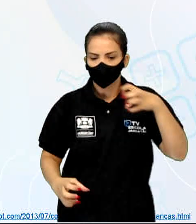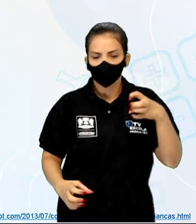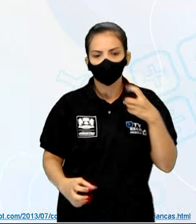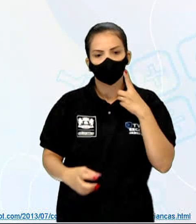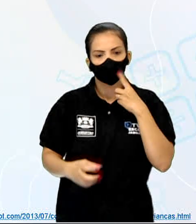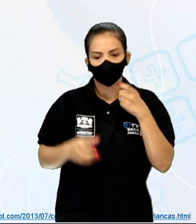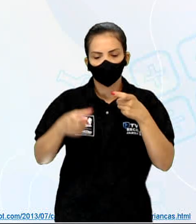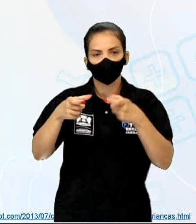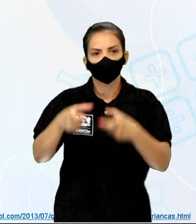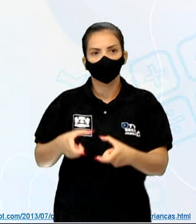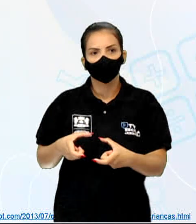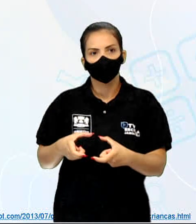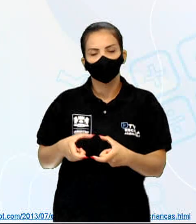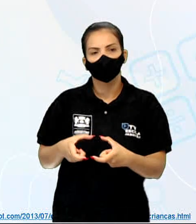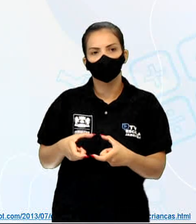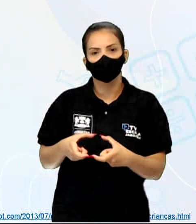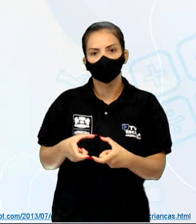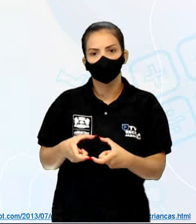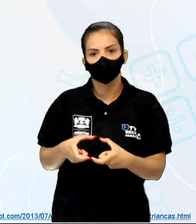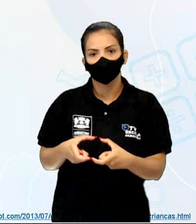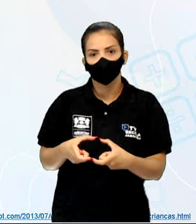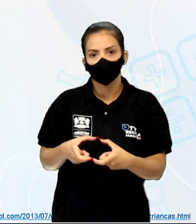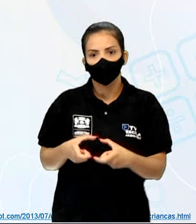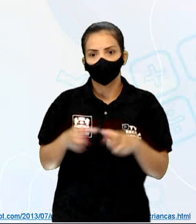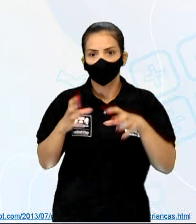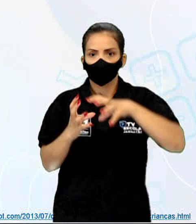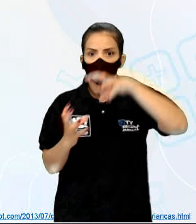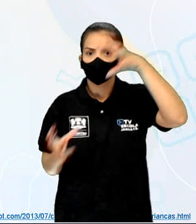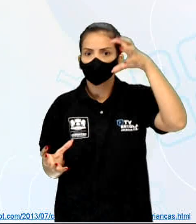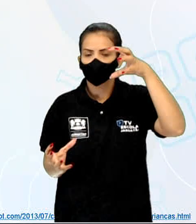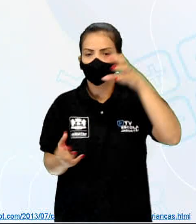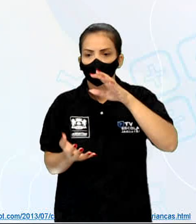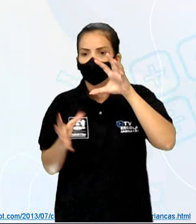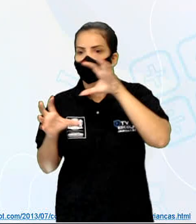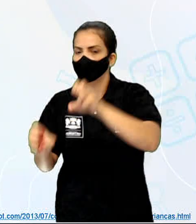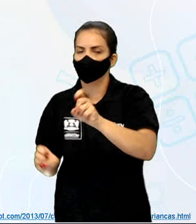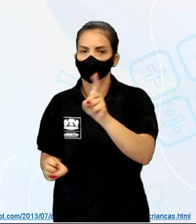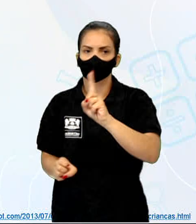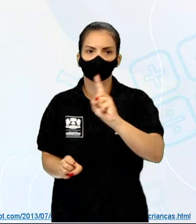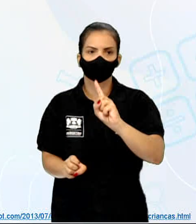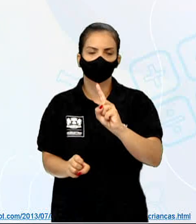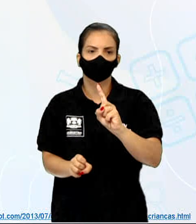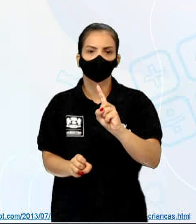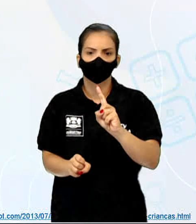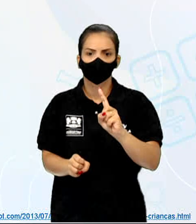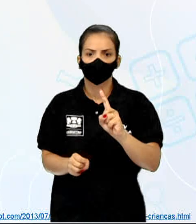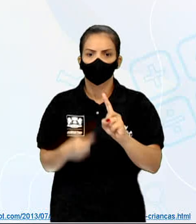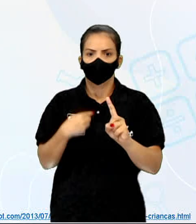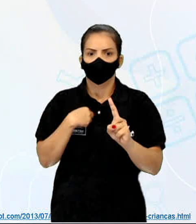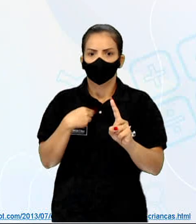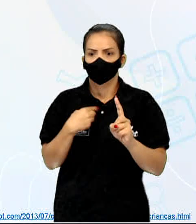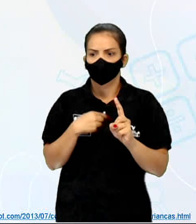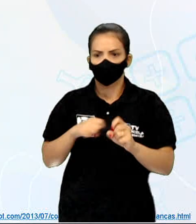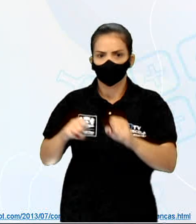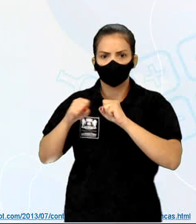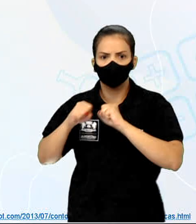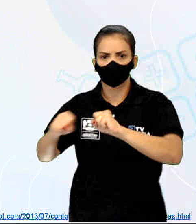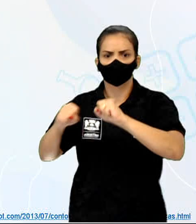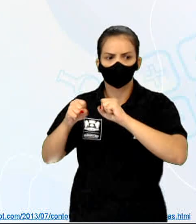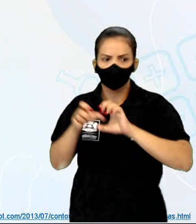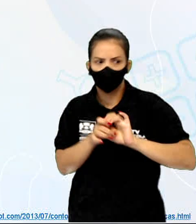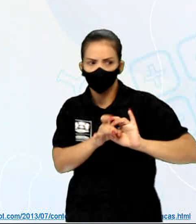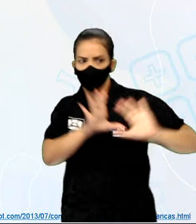Para no fantasma estourar. Muito esforço faço para me livrar desse fantasma. De